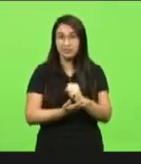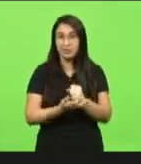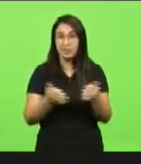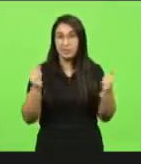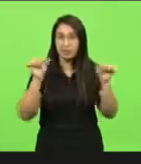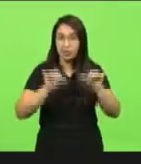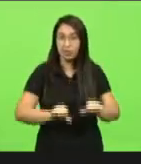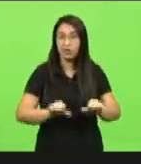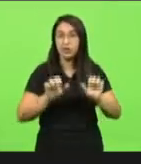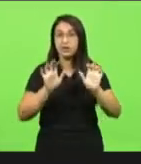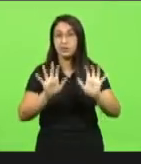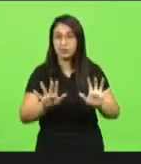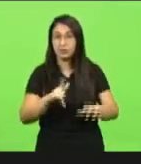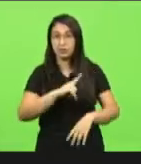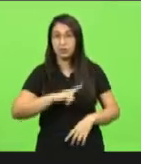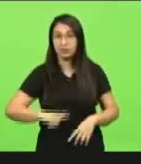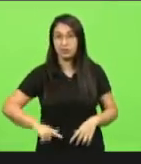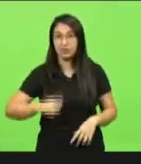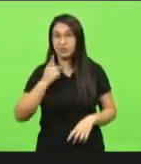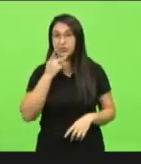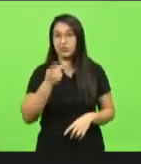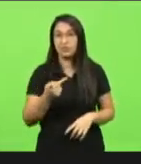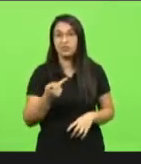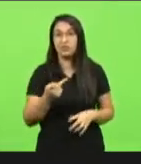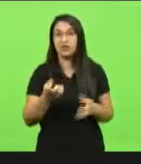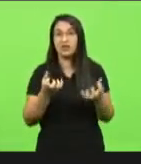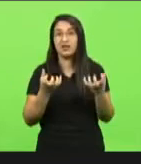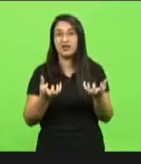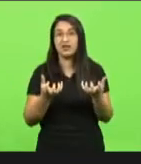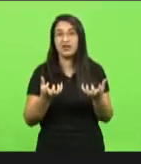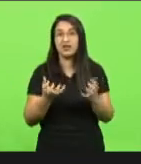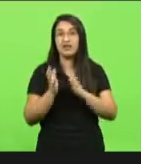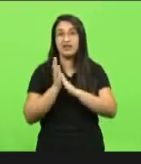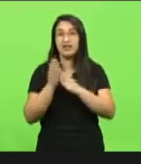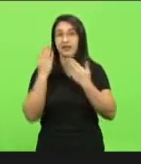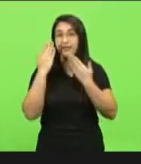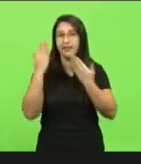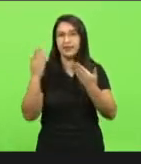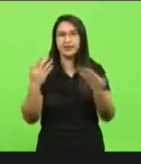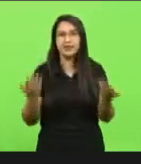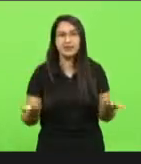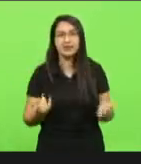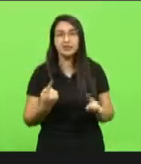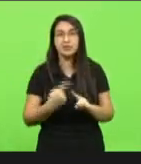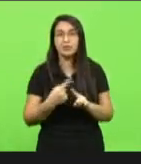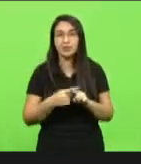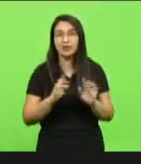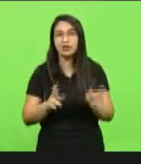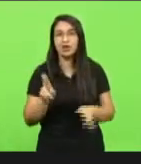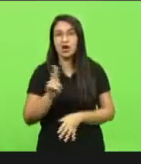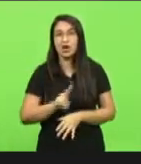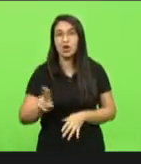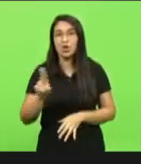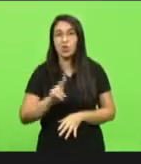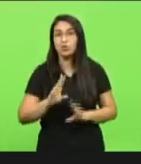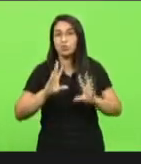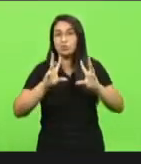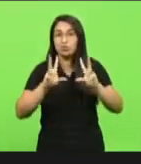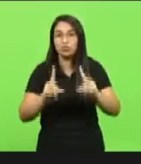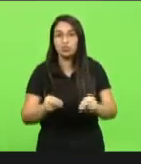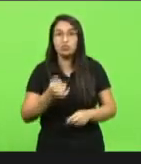para esse governo falar bem a verdade mesmo tem sido uma bênção porque eles é usado como muleta para tudo